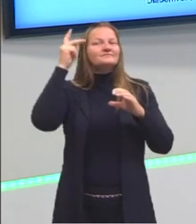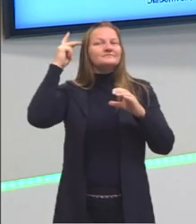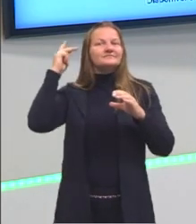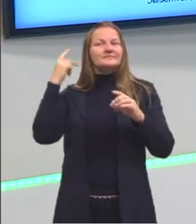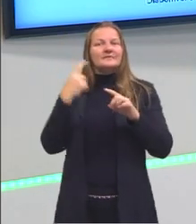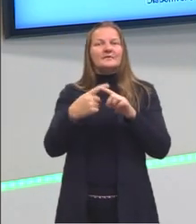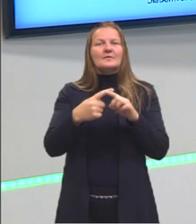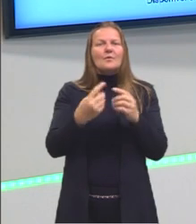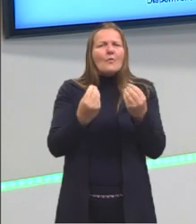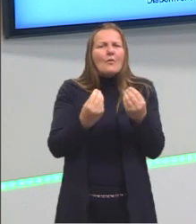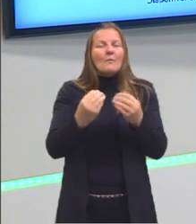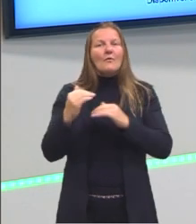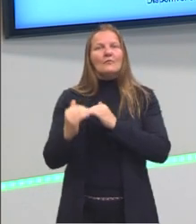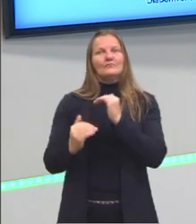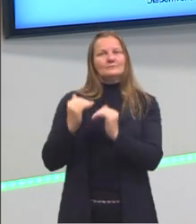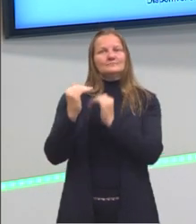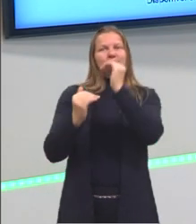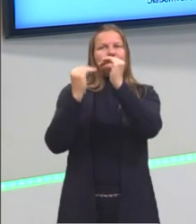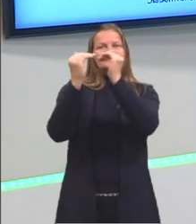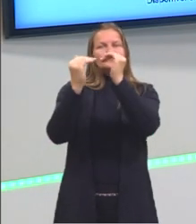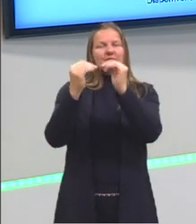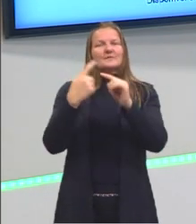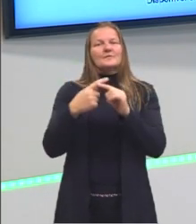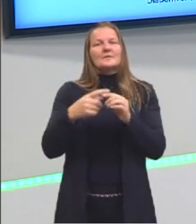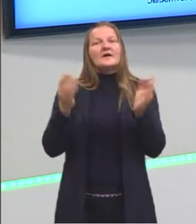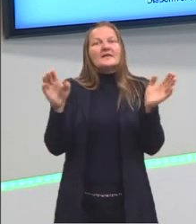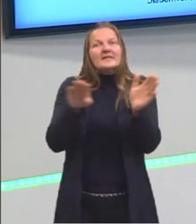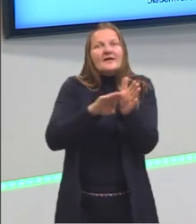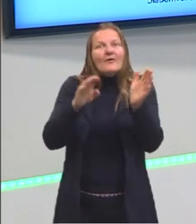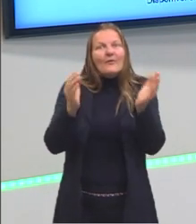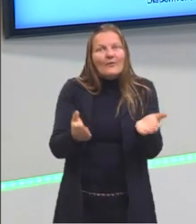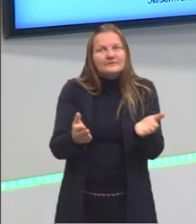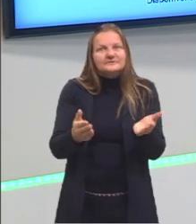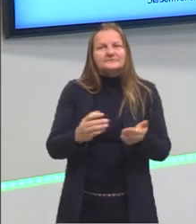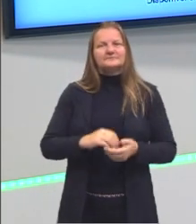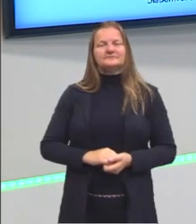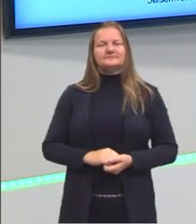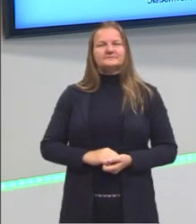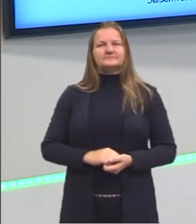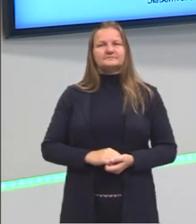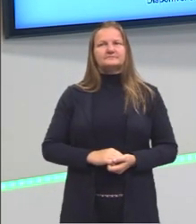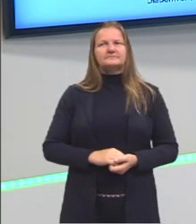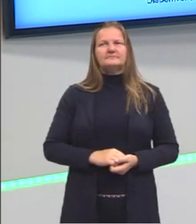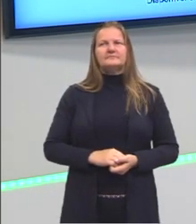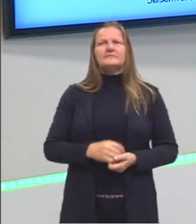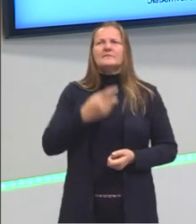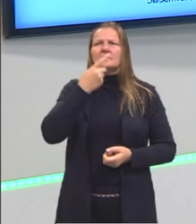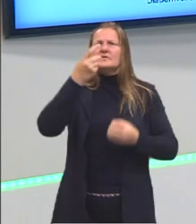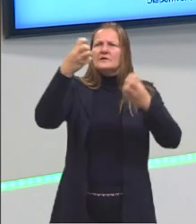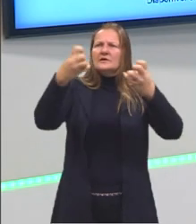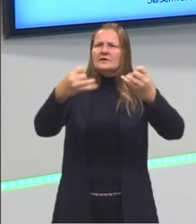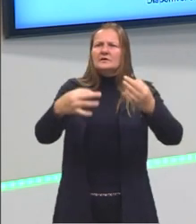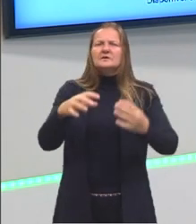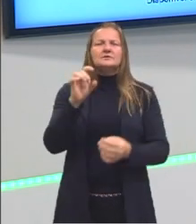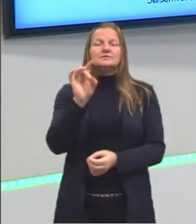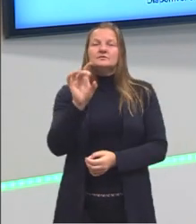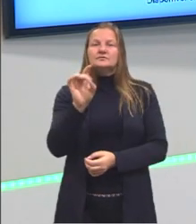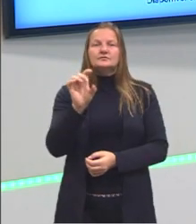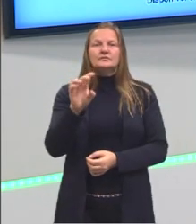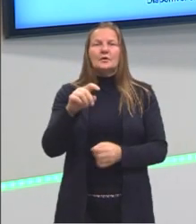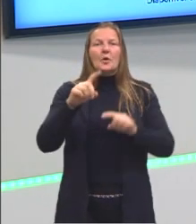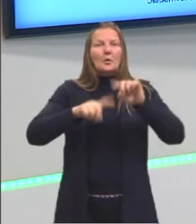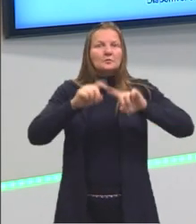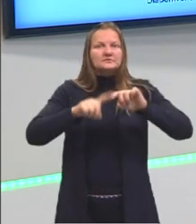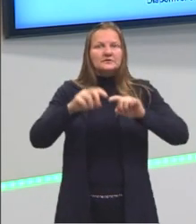ver como é que evoluiu para esse formato que a gente ainda utiliza hoje. E aqui eu falo não só do